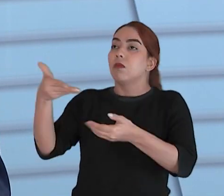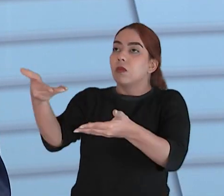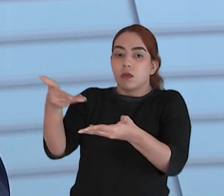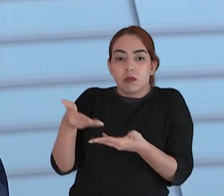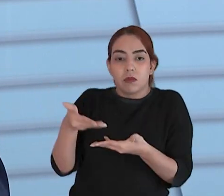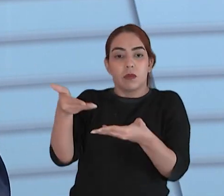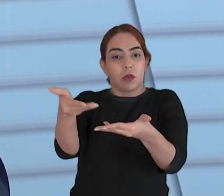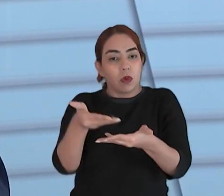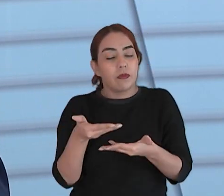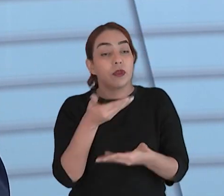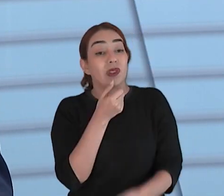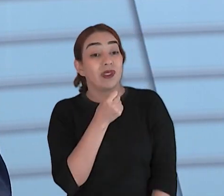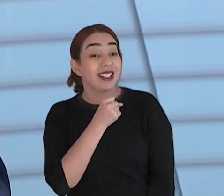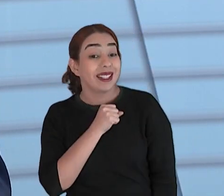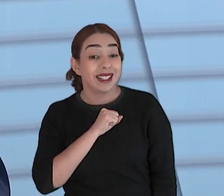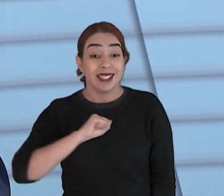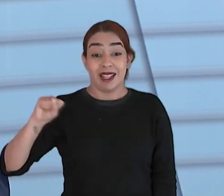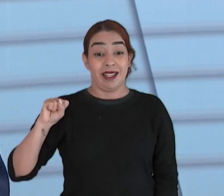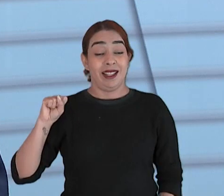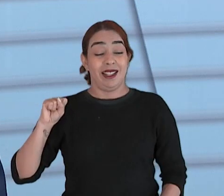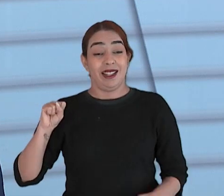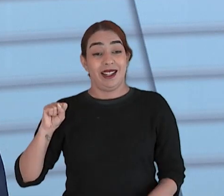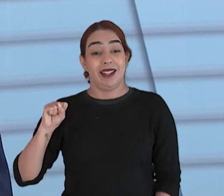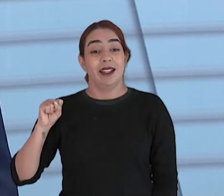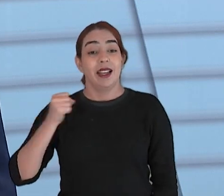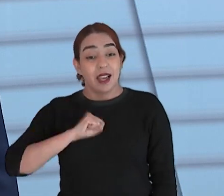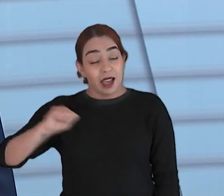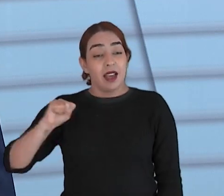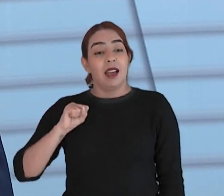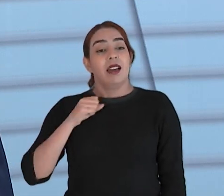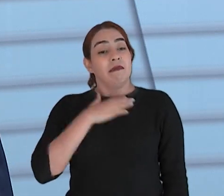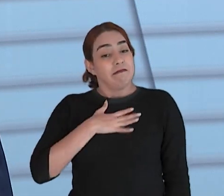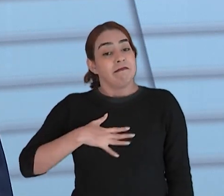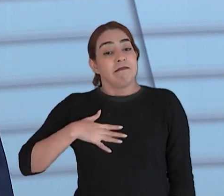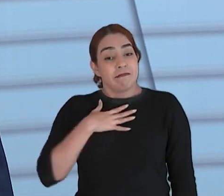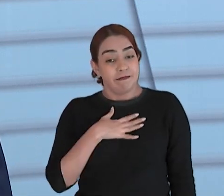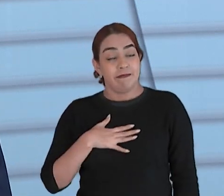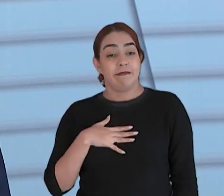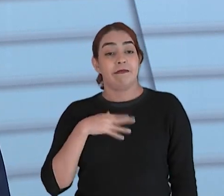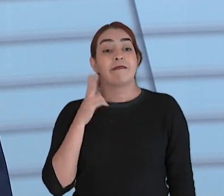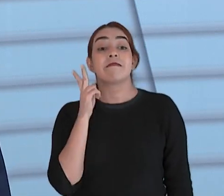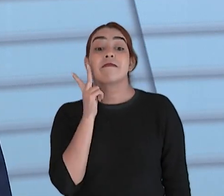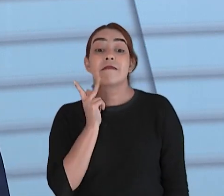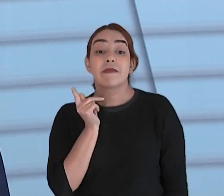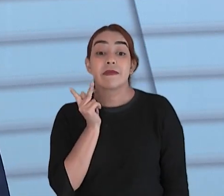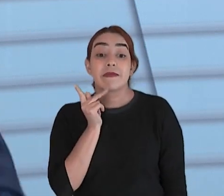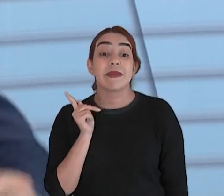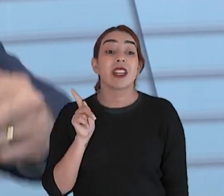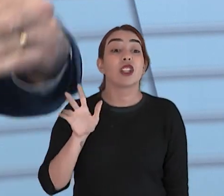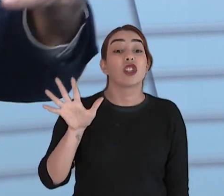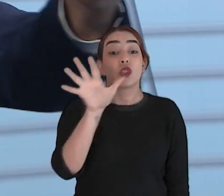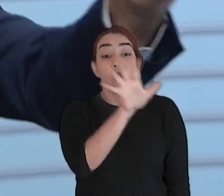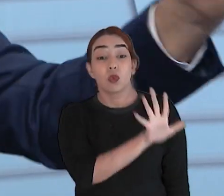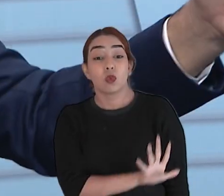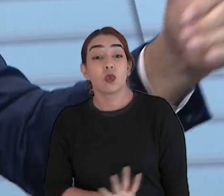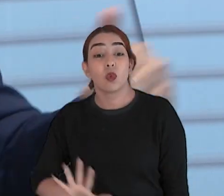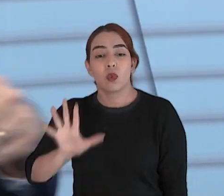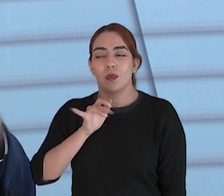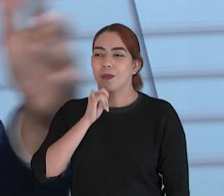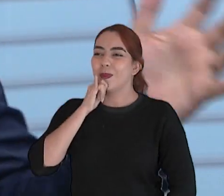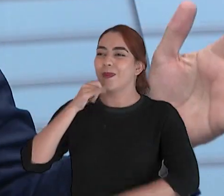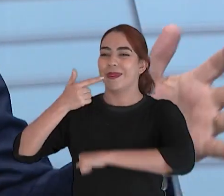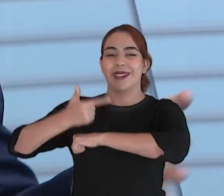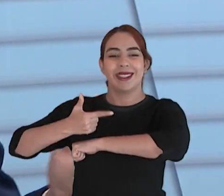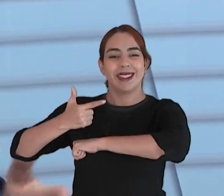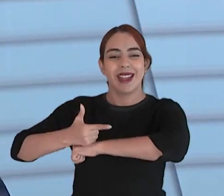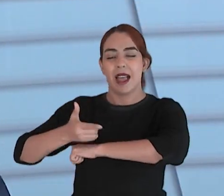defensor e um entusiasta muito grande da fortaleza da fortaleza toda porque você andar na beira-mar está